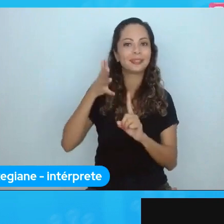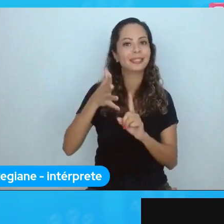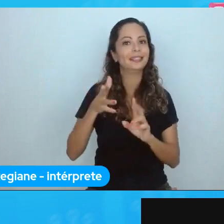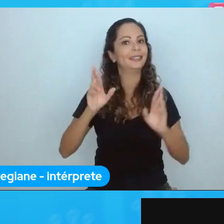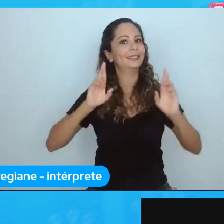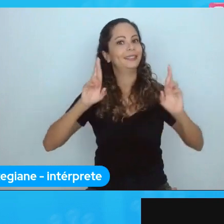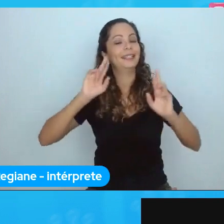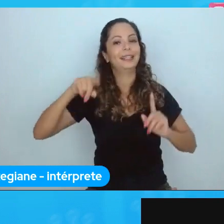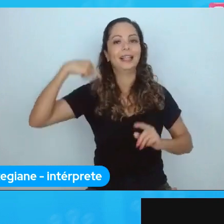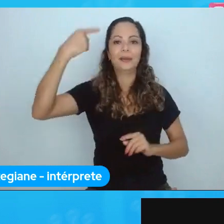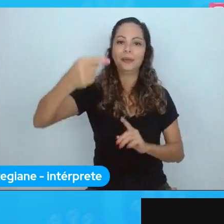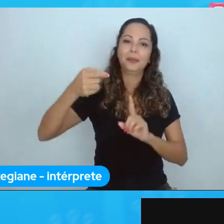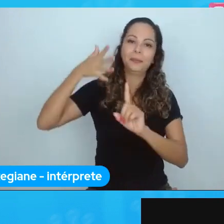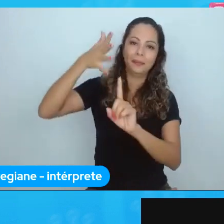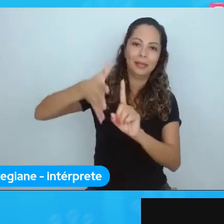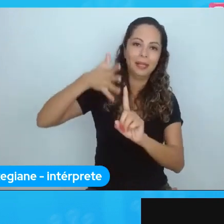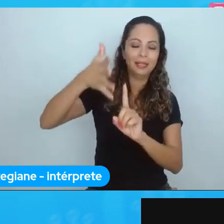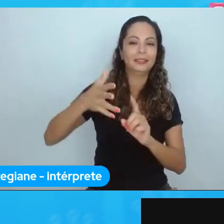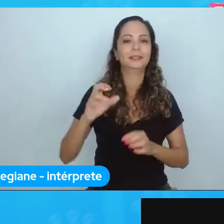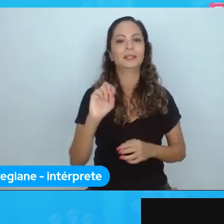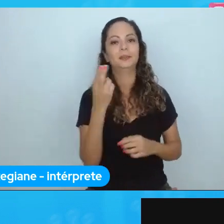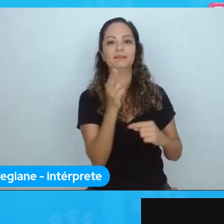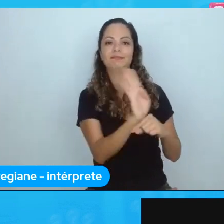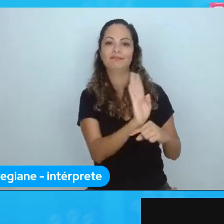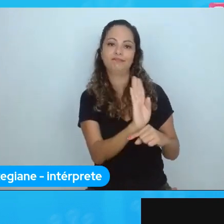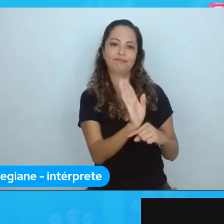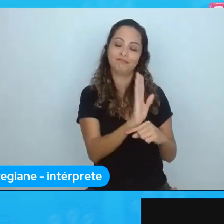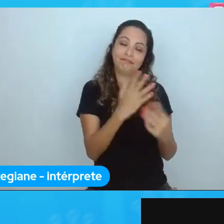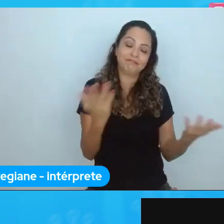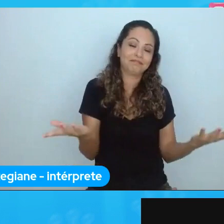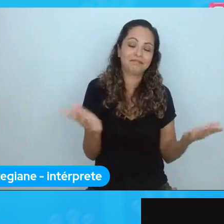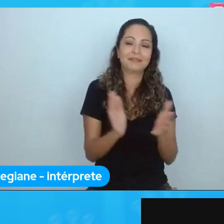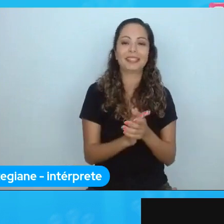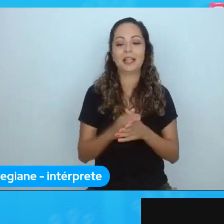palestra, um tutorial, quem sabe, organização, né?